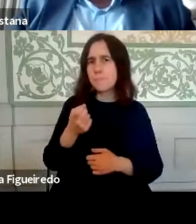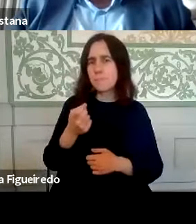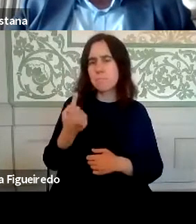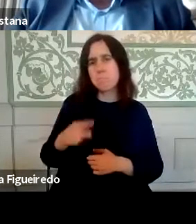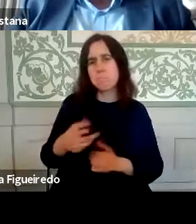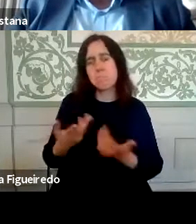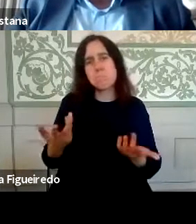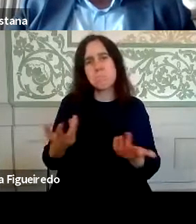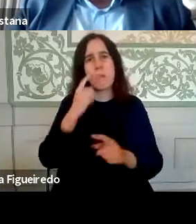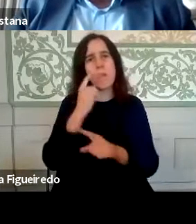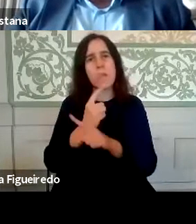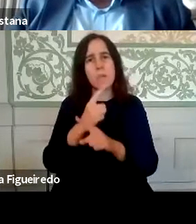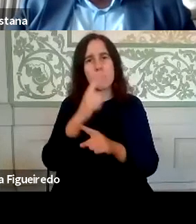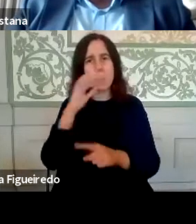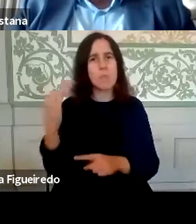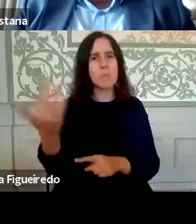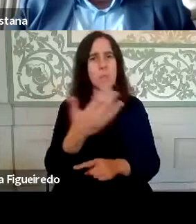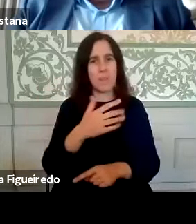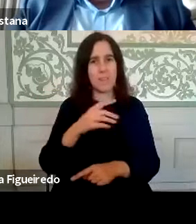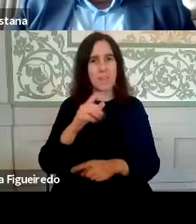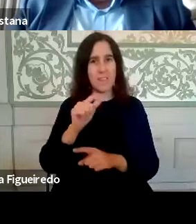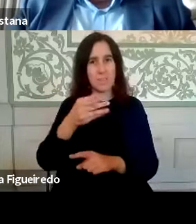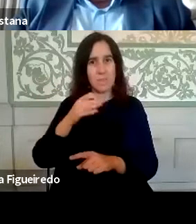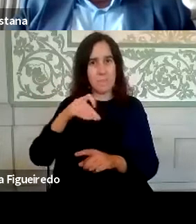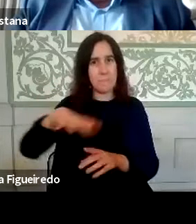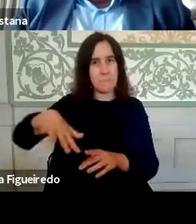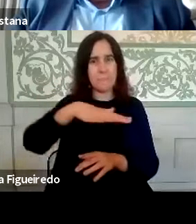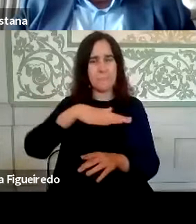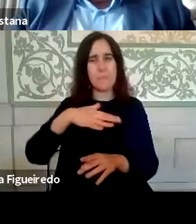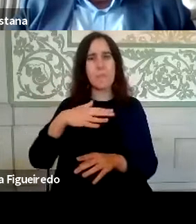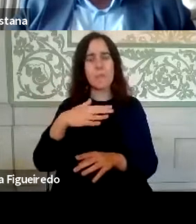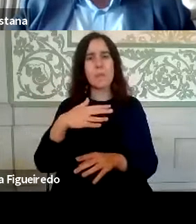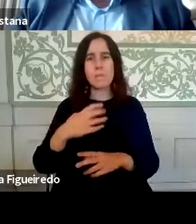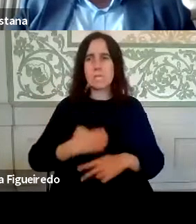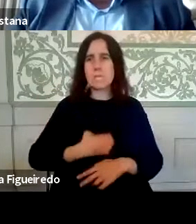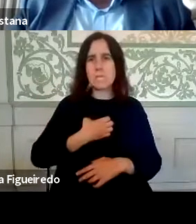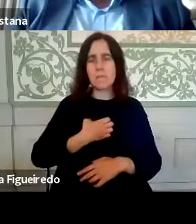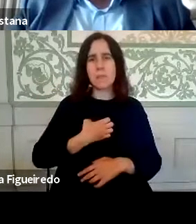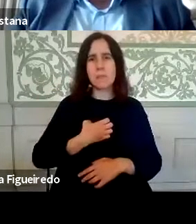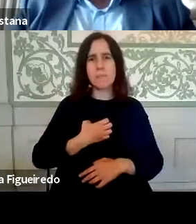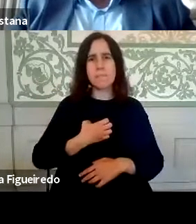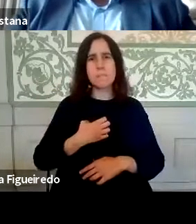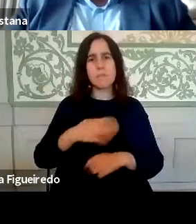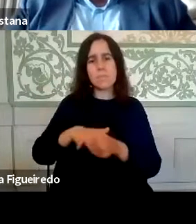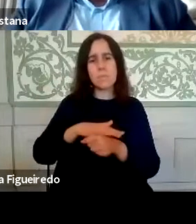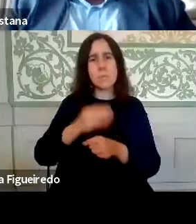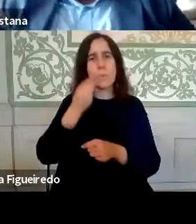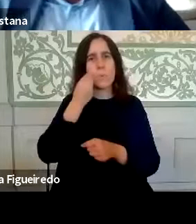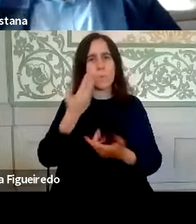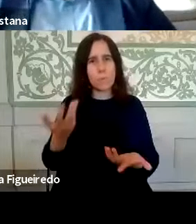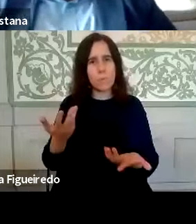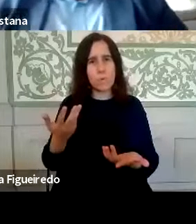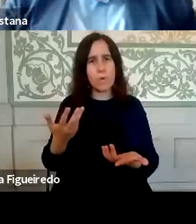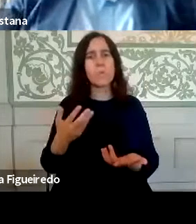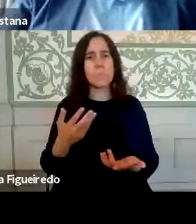em relação ao universo de trabalhadores da ESPAP, do conforto que eles sentiram nesta situação? Que haveria parte